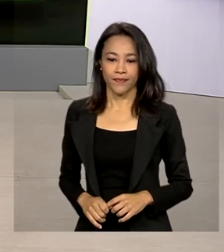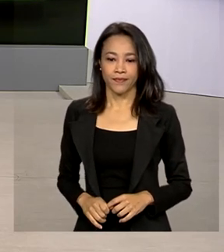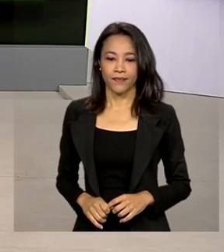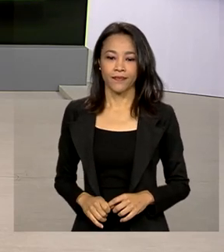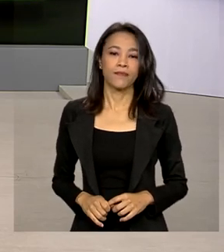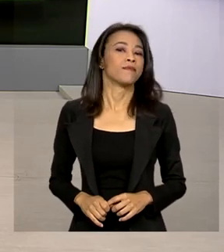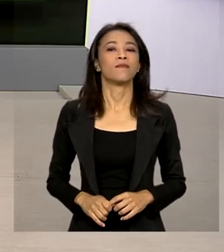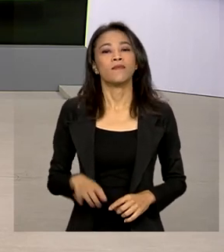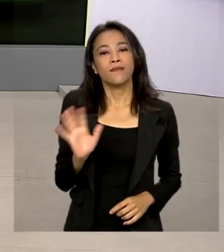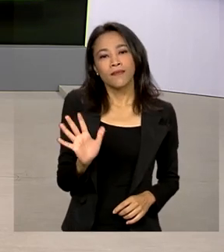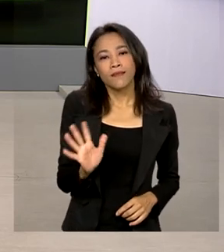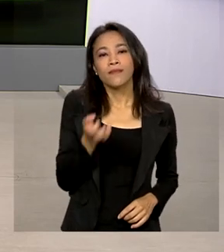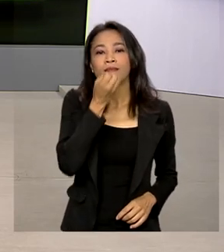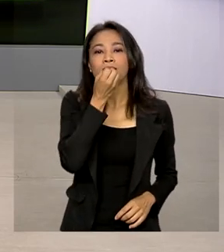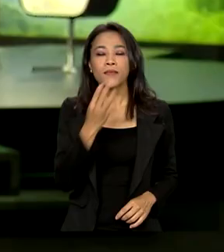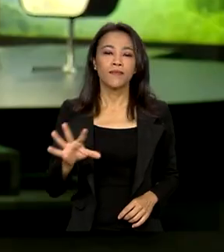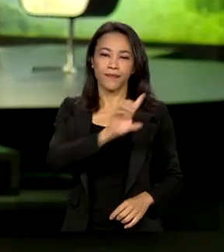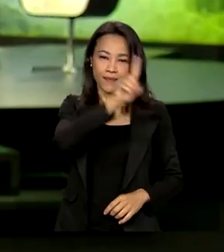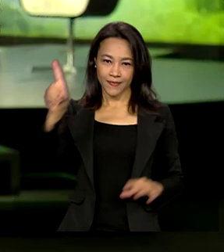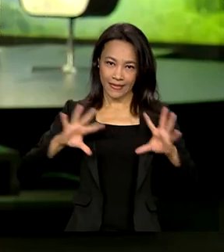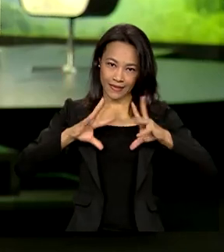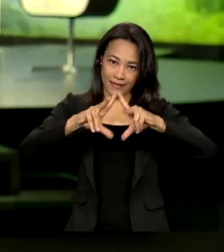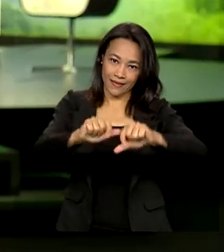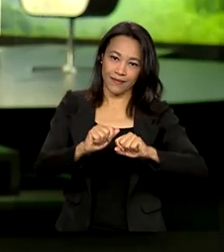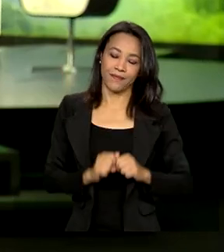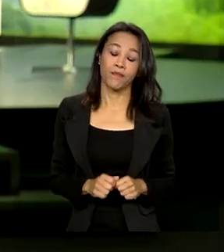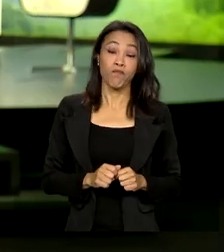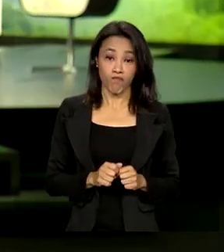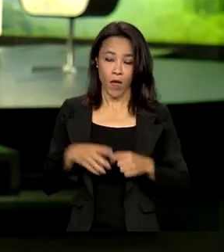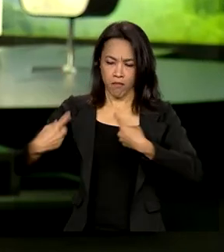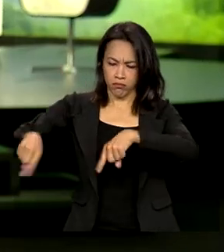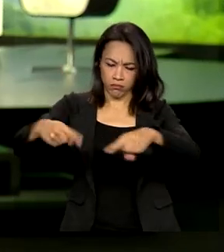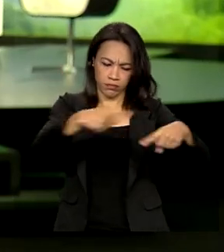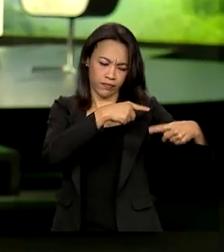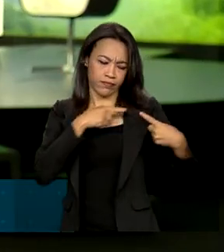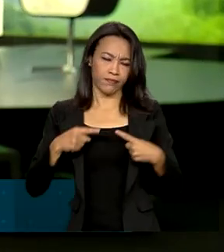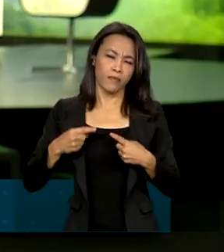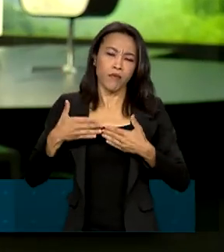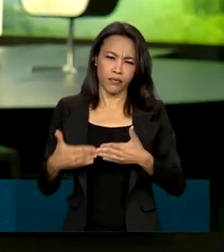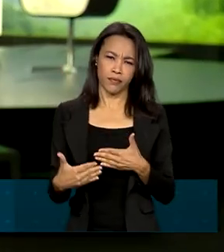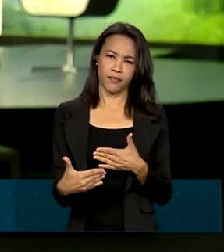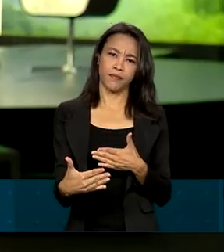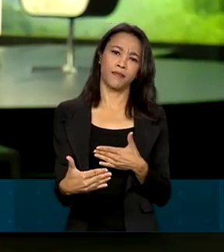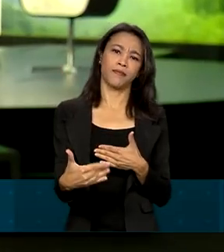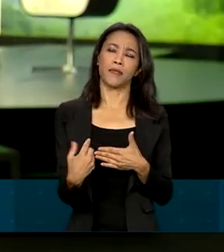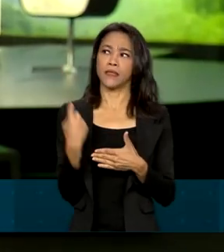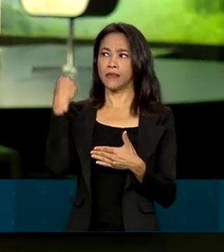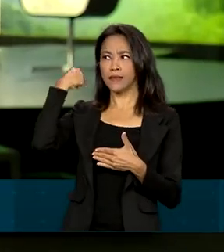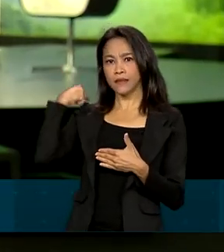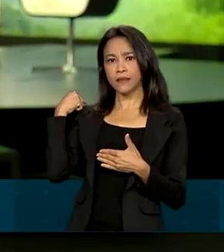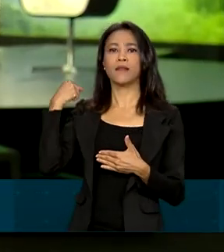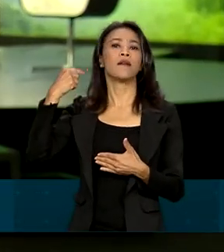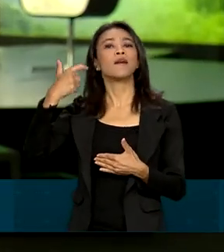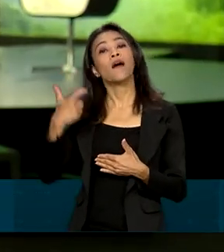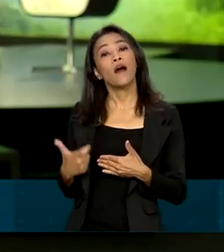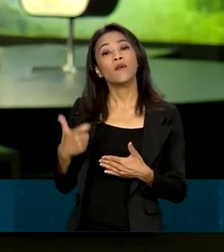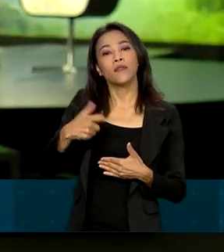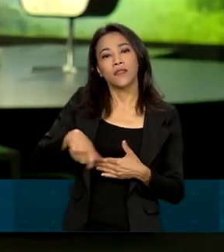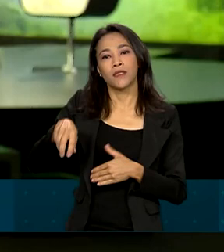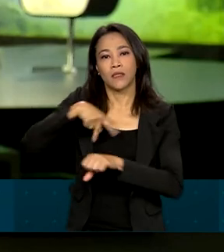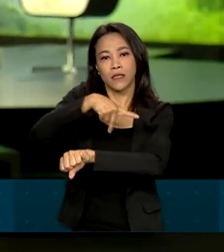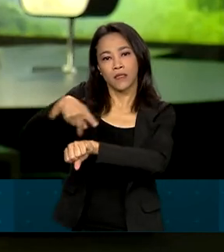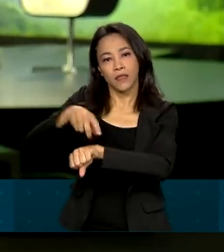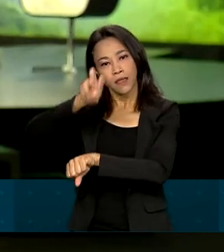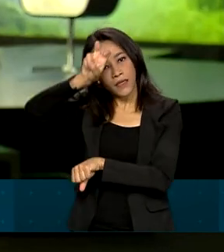Oi, Renata, bom dia pra você, bom dia a todos. Olha, os debates, eles prosseguiram durante esse último final de semana lá em Charmel-Sheik, no Egito,